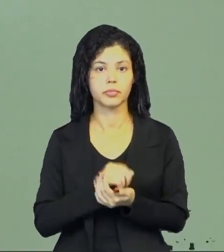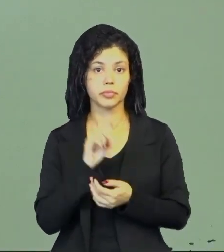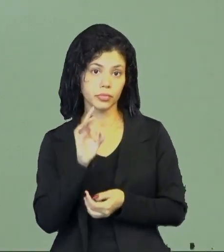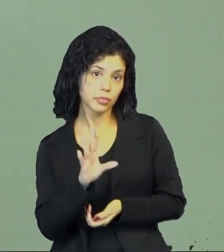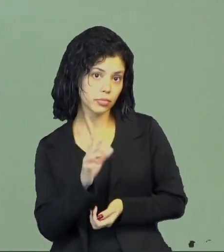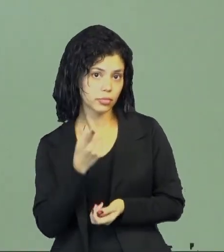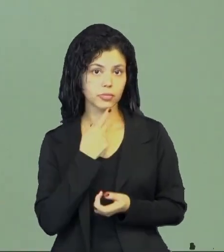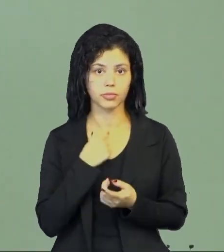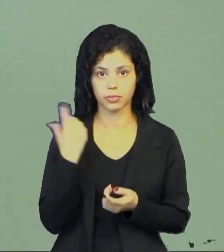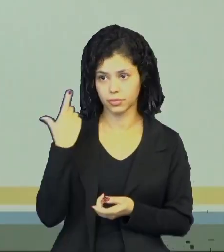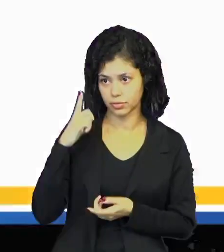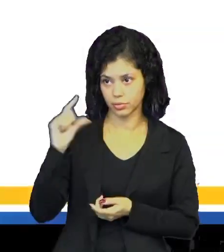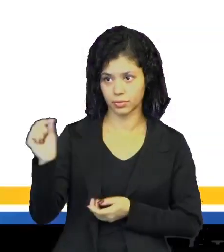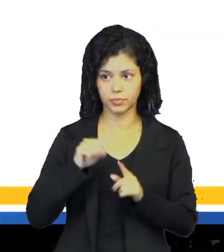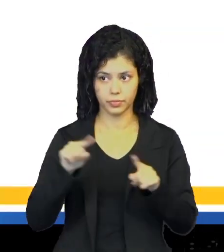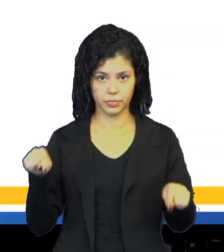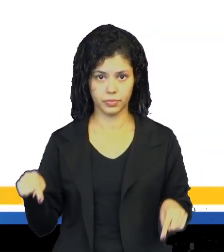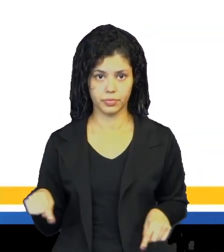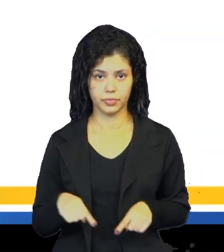somente a vontade de sair da sala.